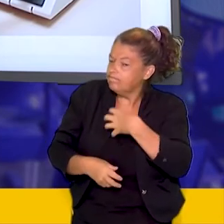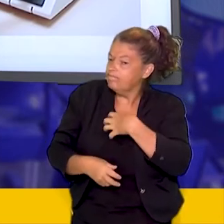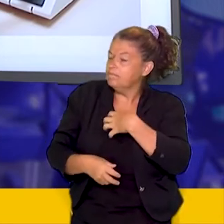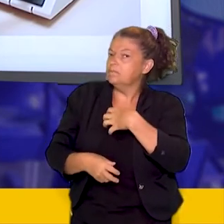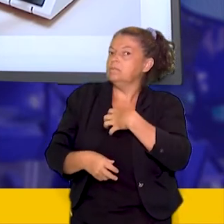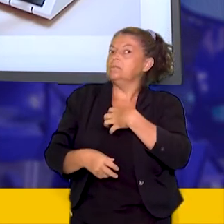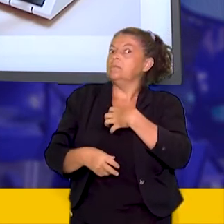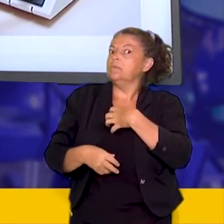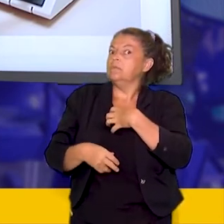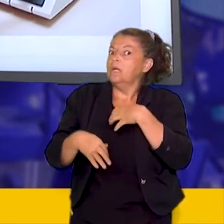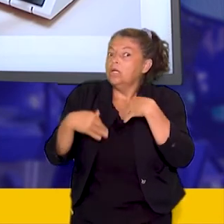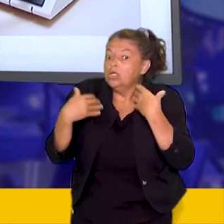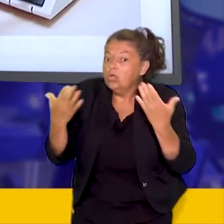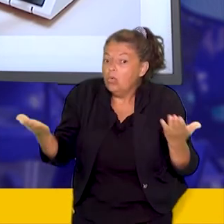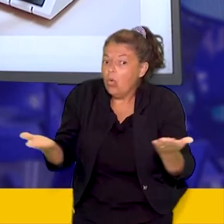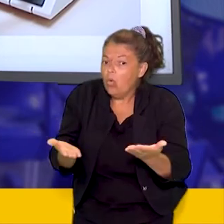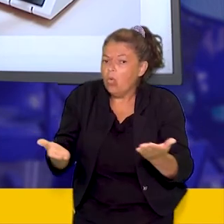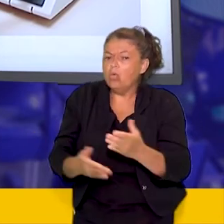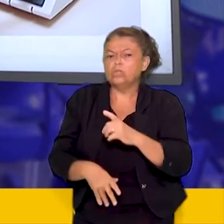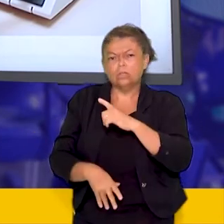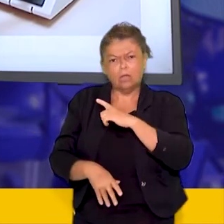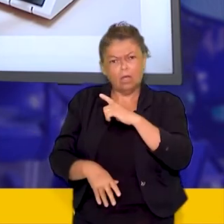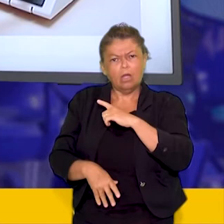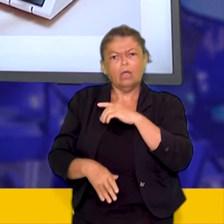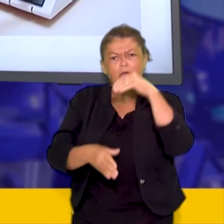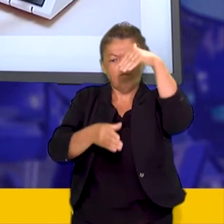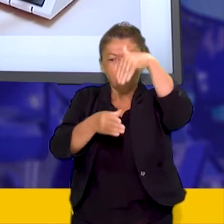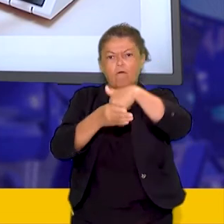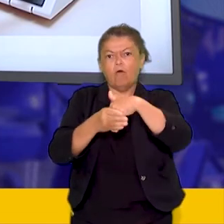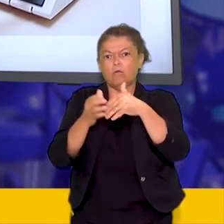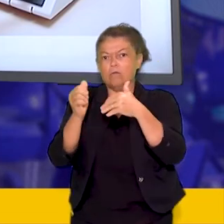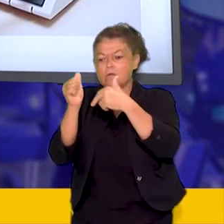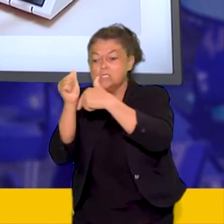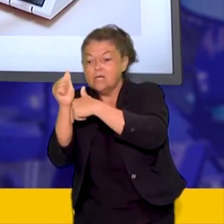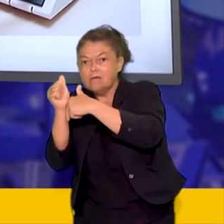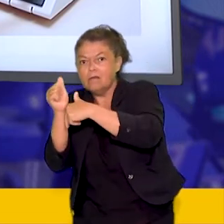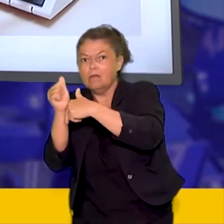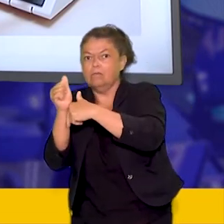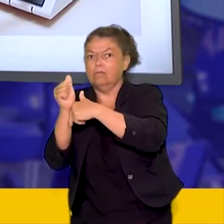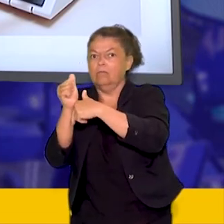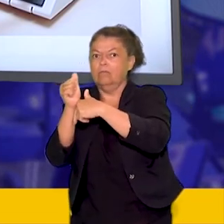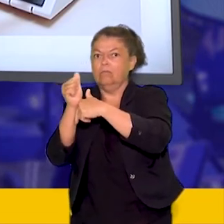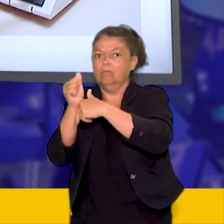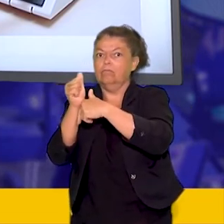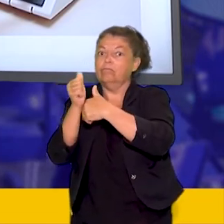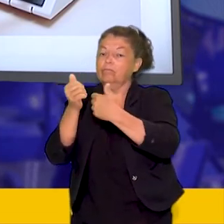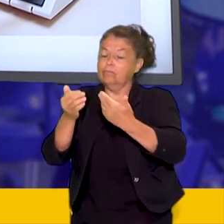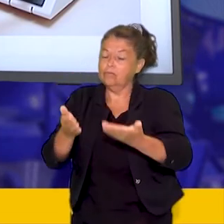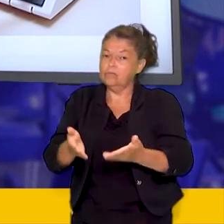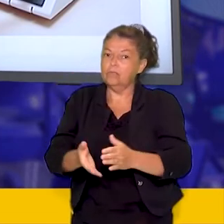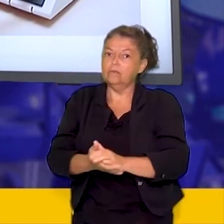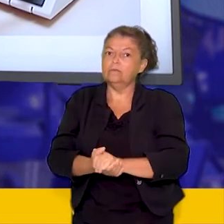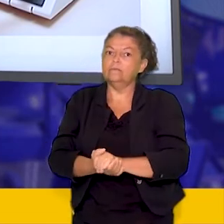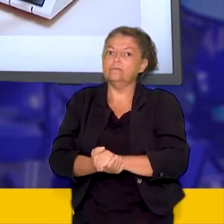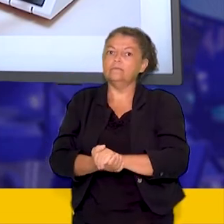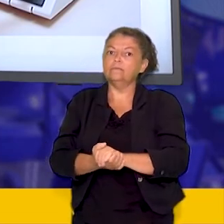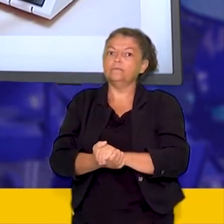como é hoje ainda na época de Getúlio Vargas deu mais segurança ao pleito eleitoral.